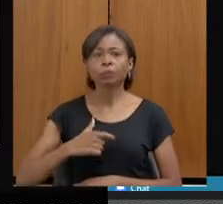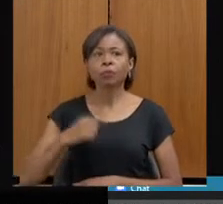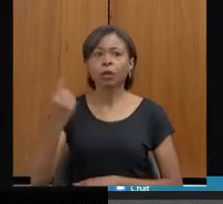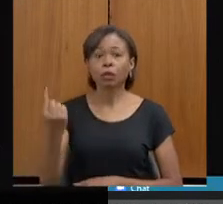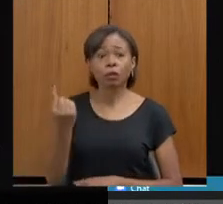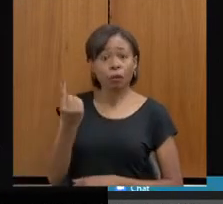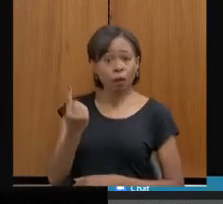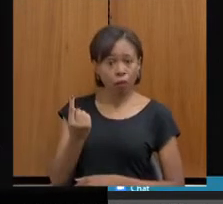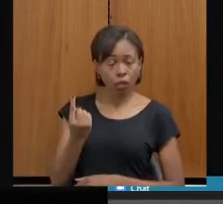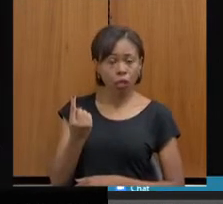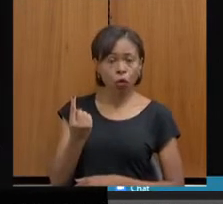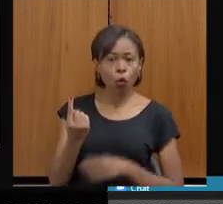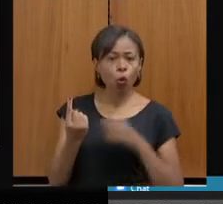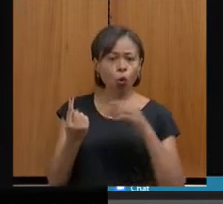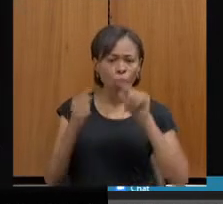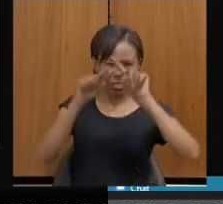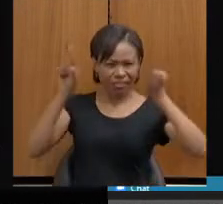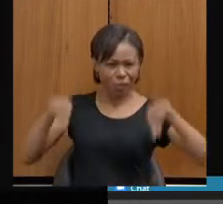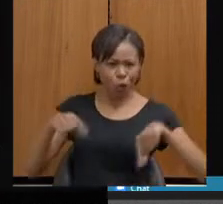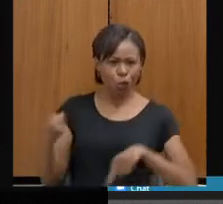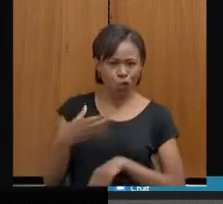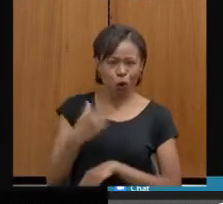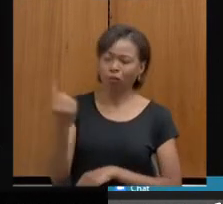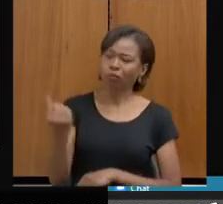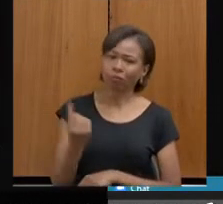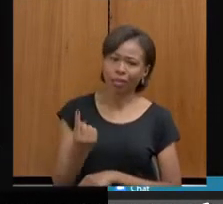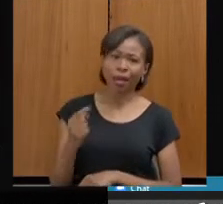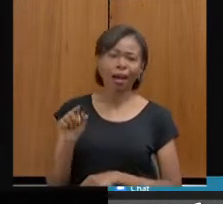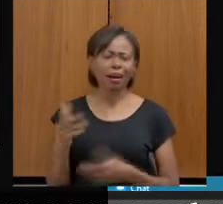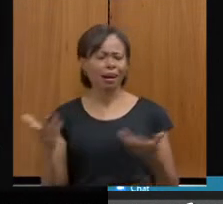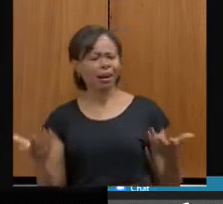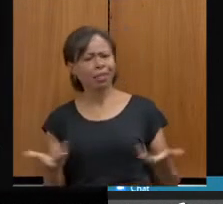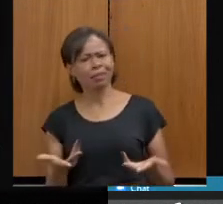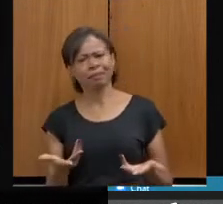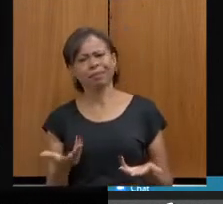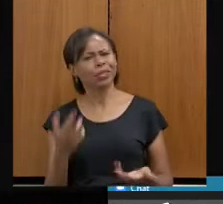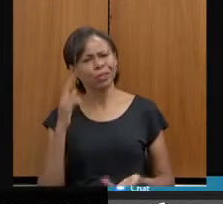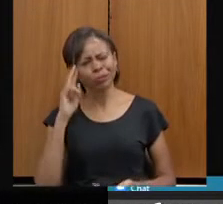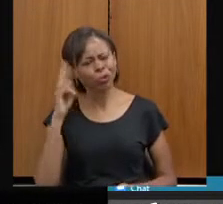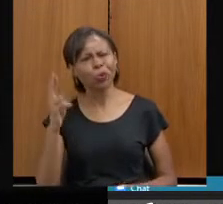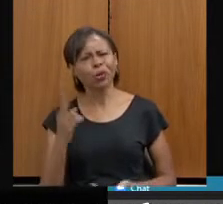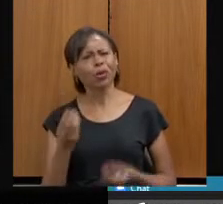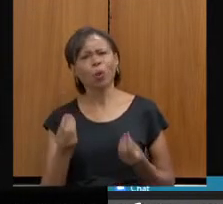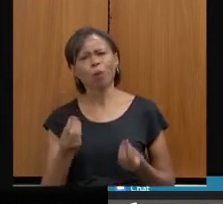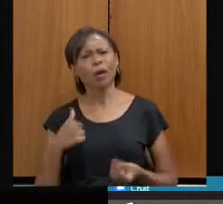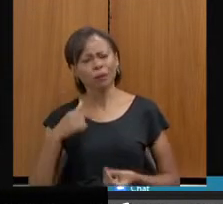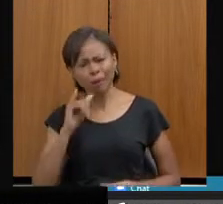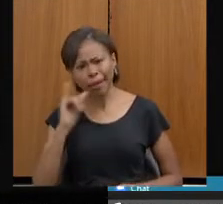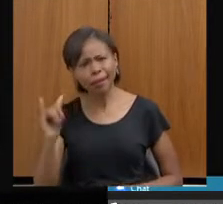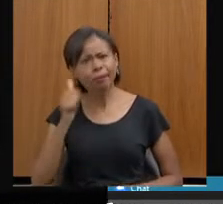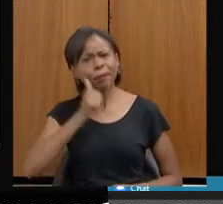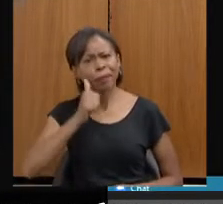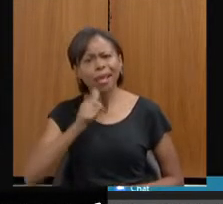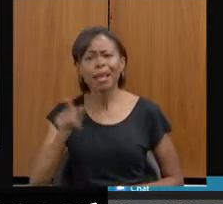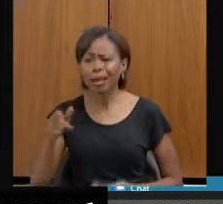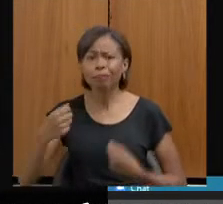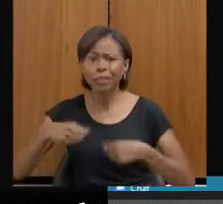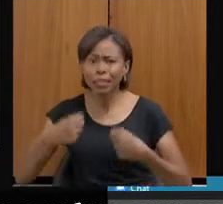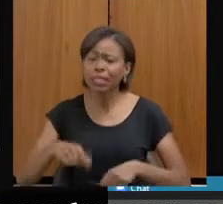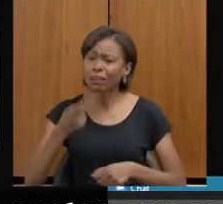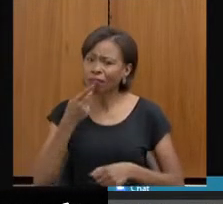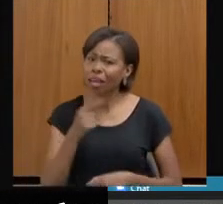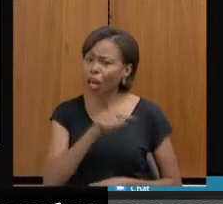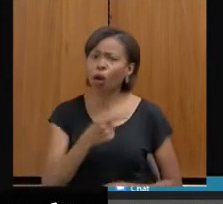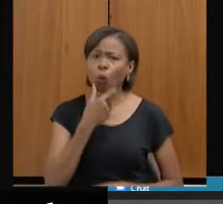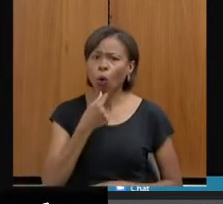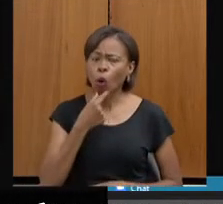novo na delegacia, ele sempre chega falando assim, não, doutora, pelo amor de Deus, falei que a mulher não quer representar contra o marido, o marido está batendo, ela não